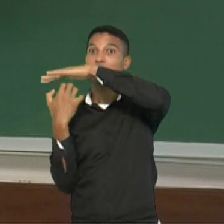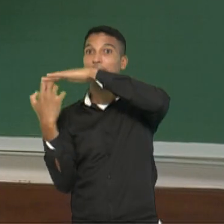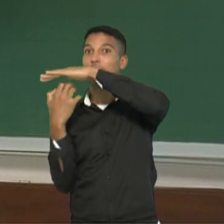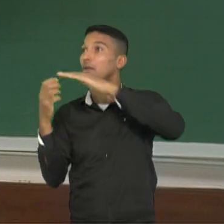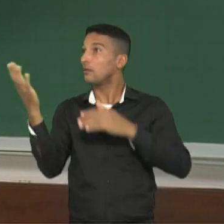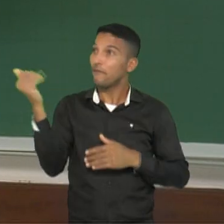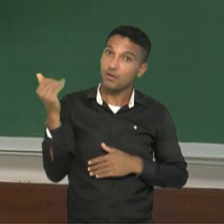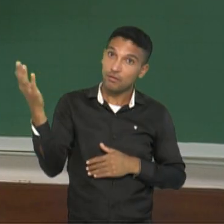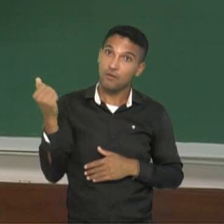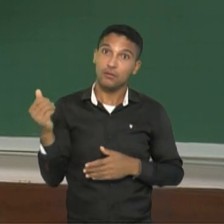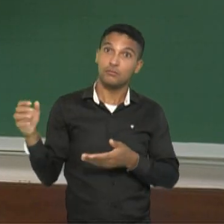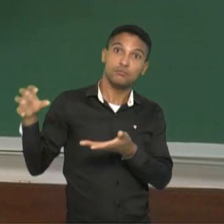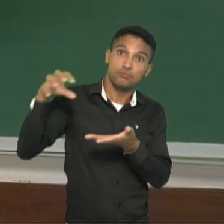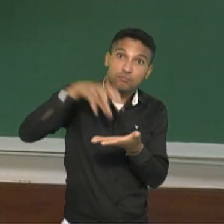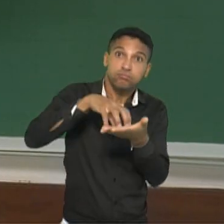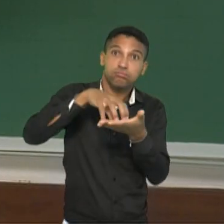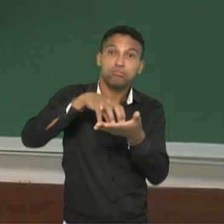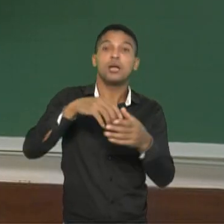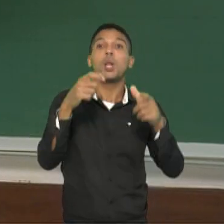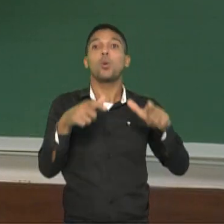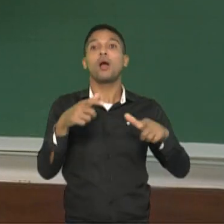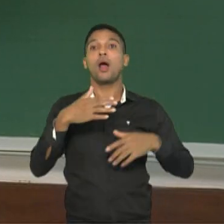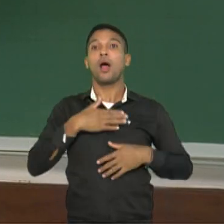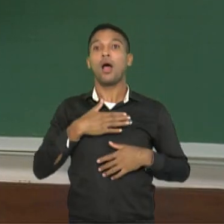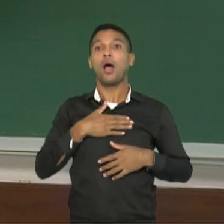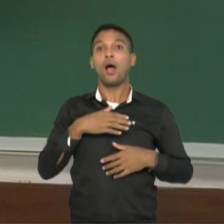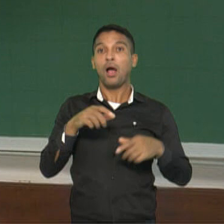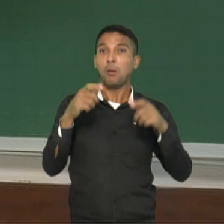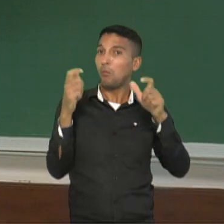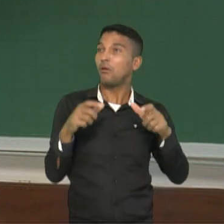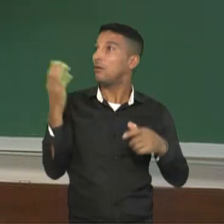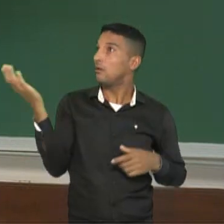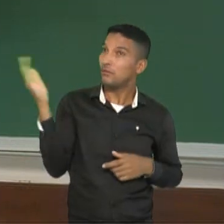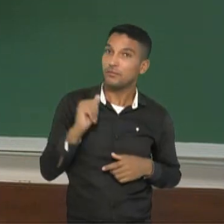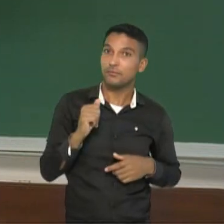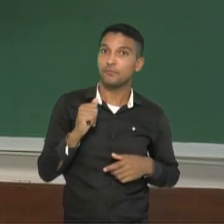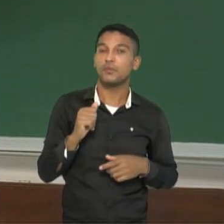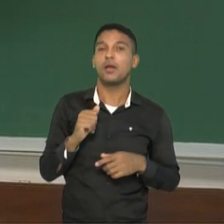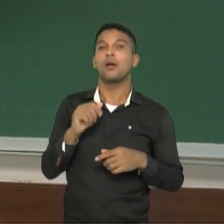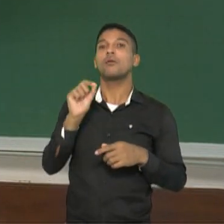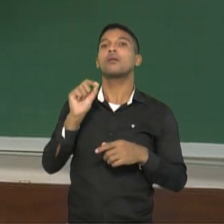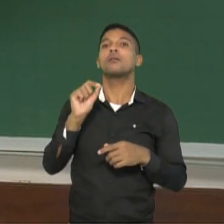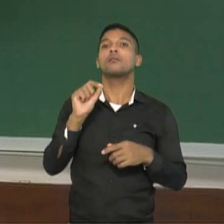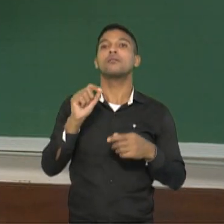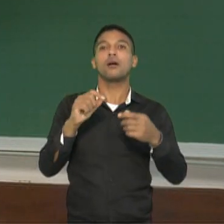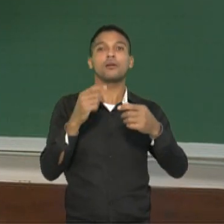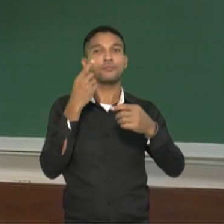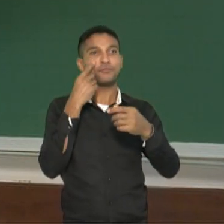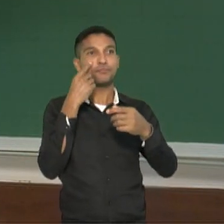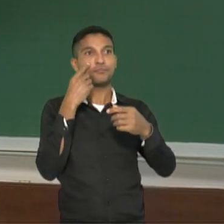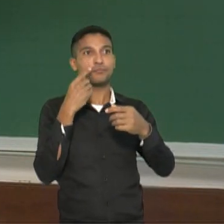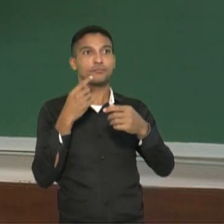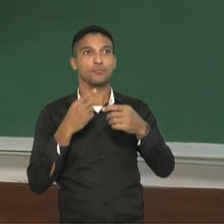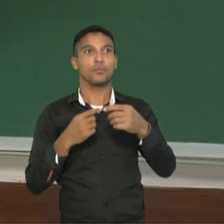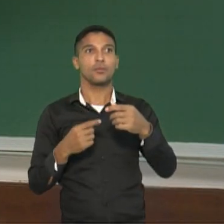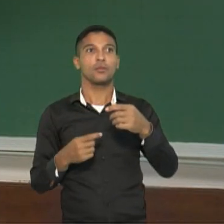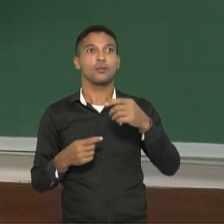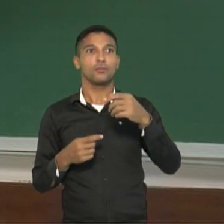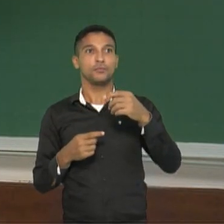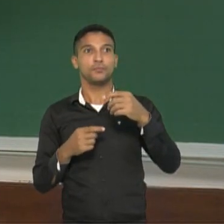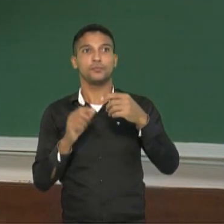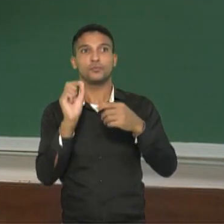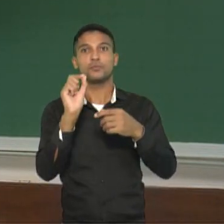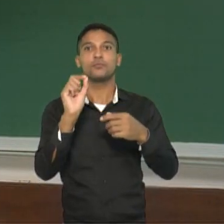incentivos são esses? Aqueles que agora há pouco eu comentei, os incentivos fiscais, desconto em imposto,